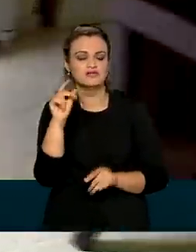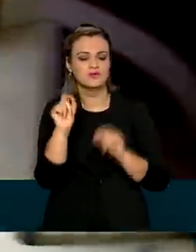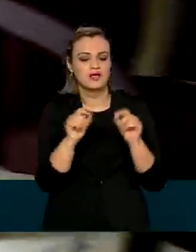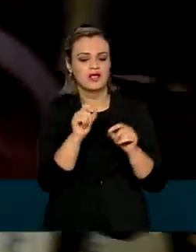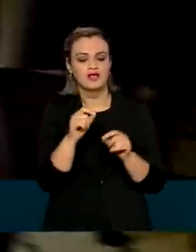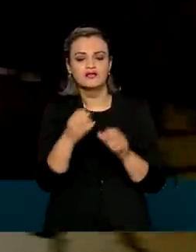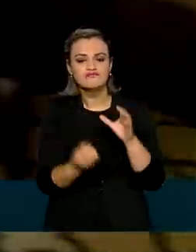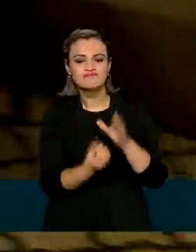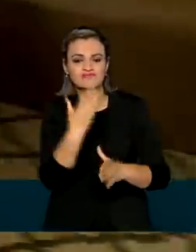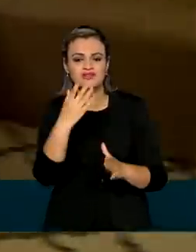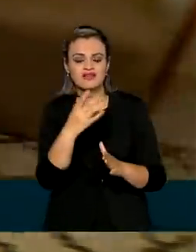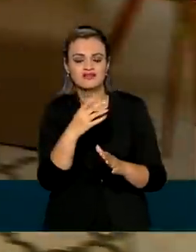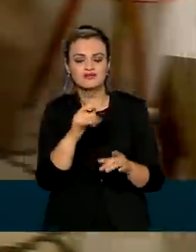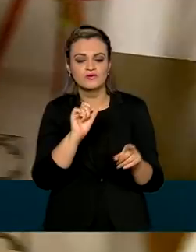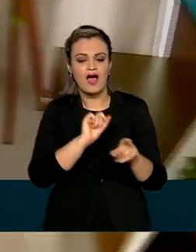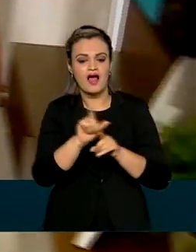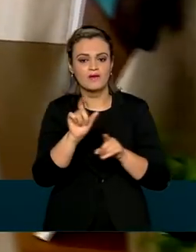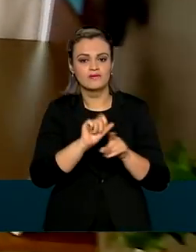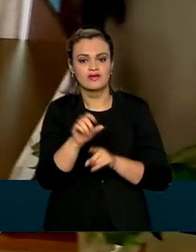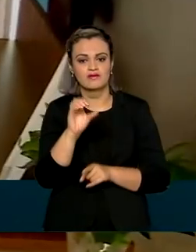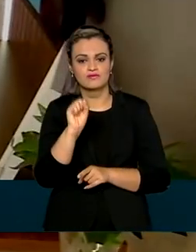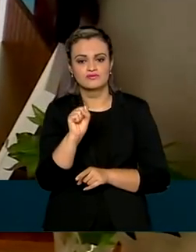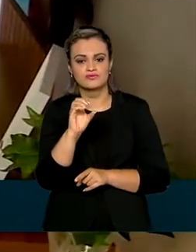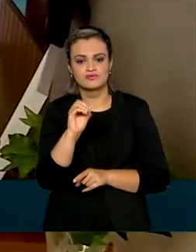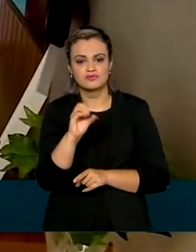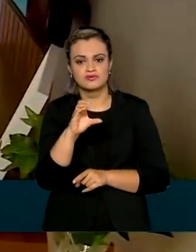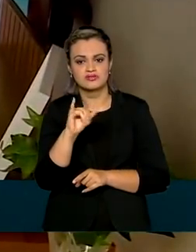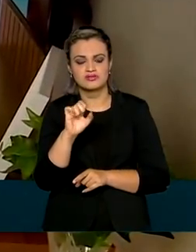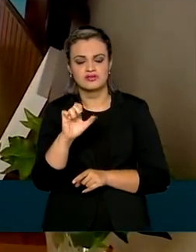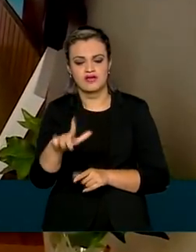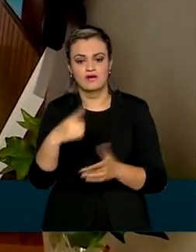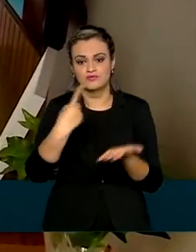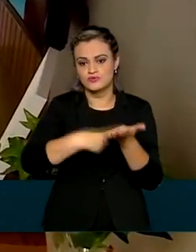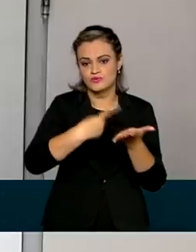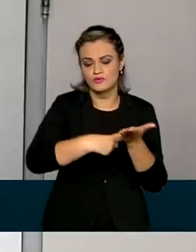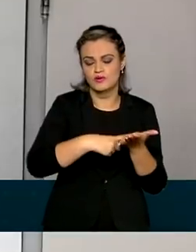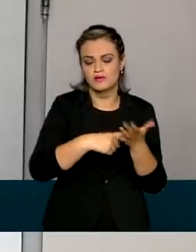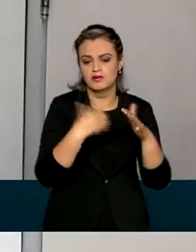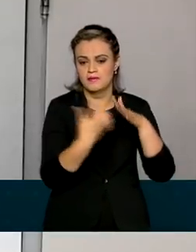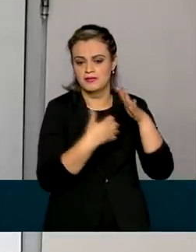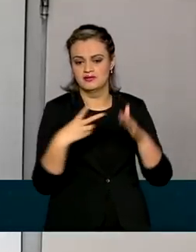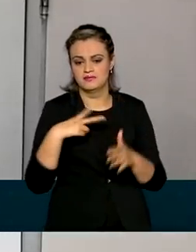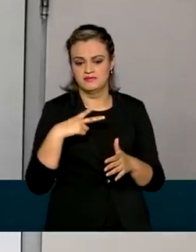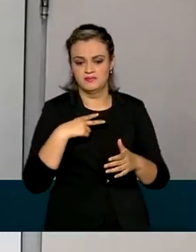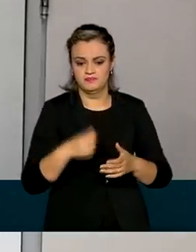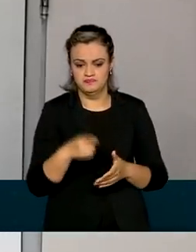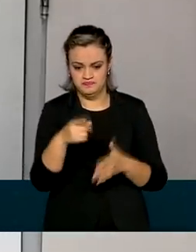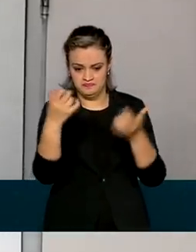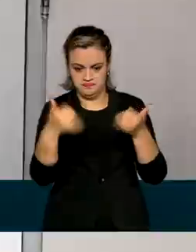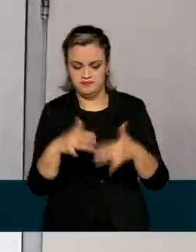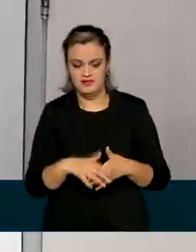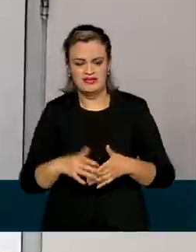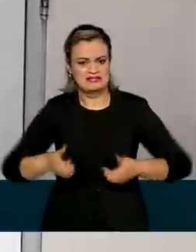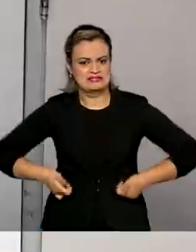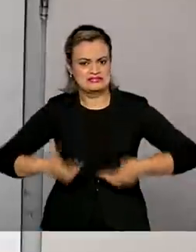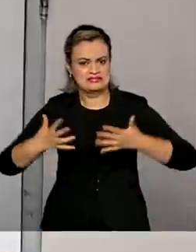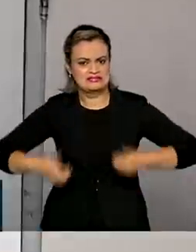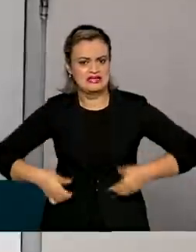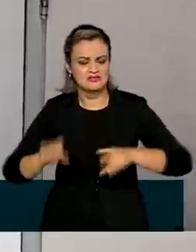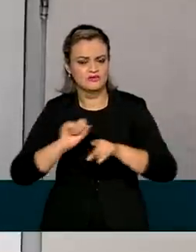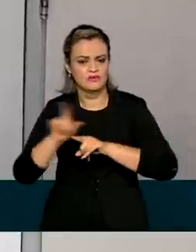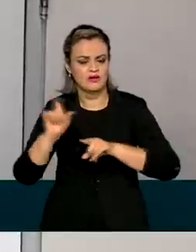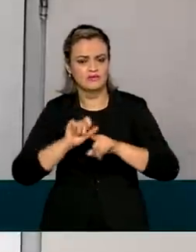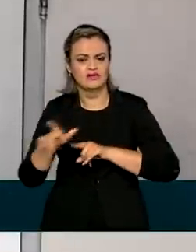foi a criação do aluguel social, em parceria com o setor privado. O ônus excessivo com o aluguel compõe o